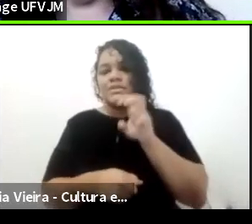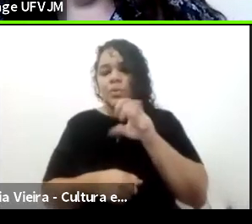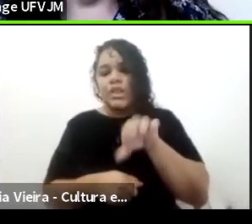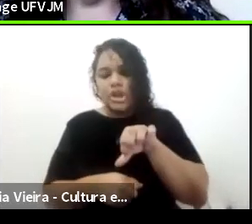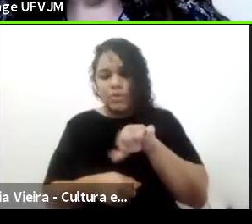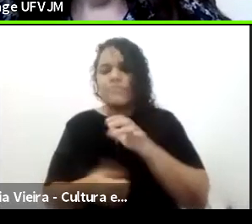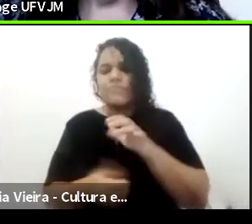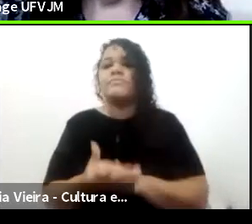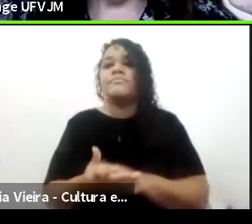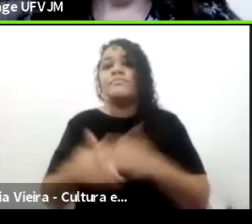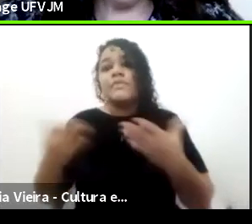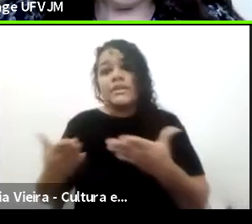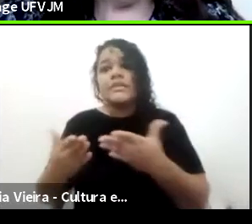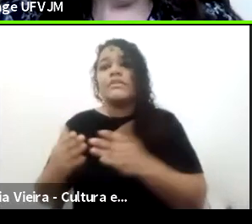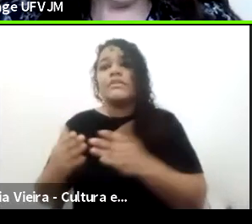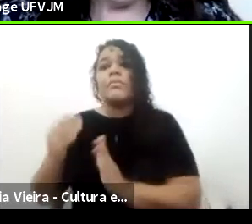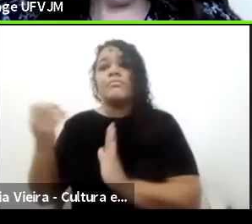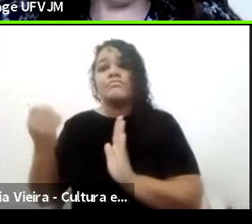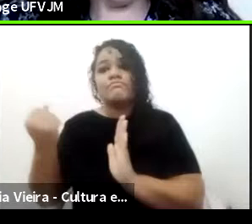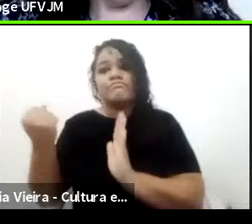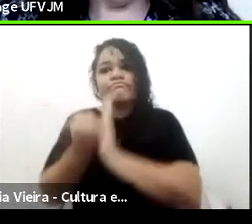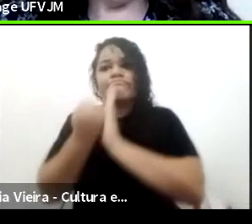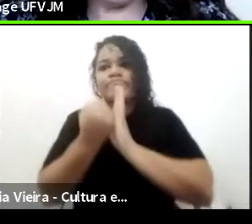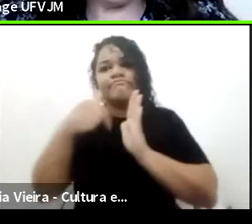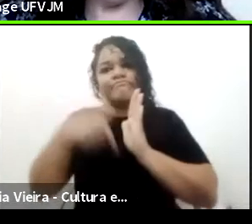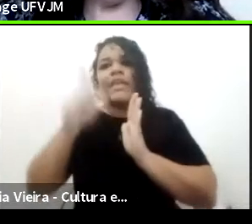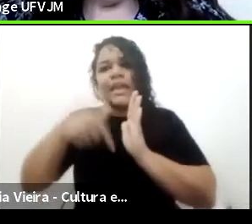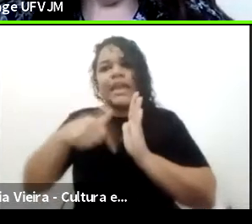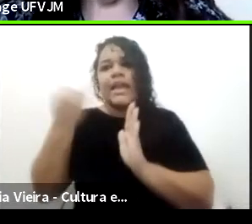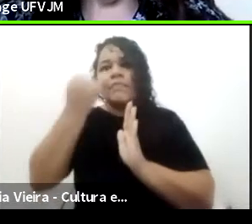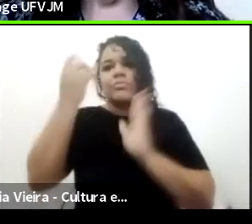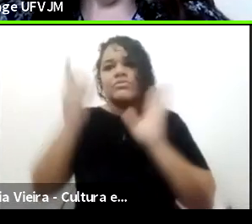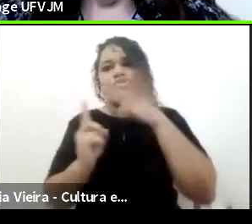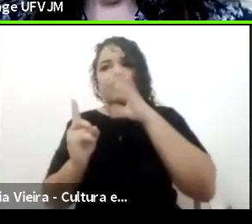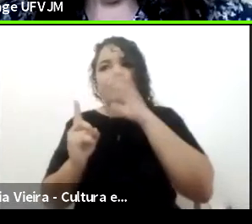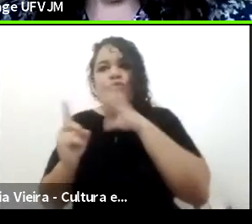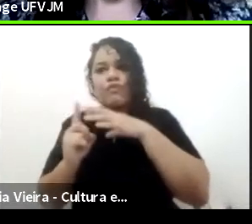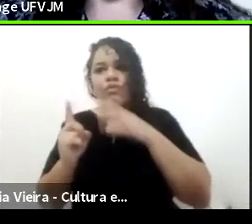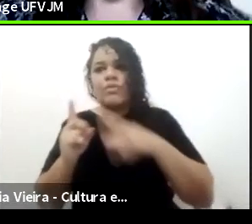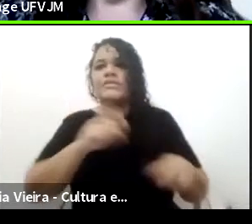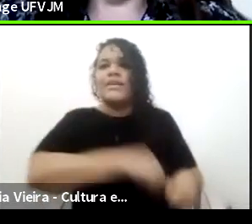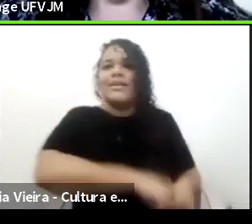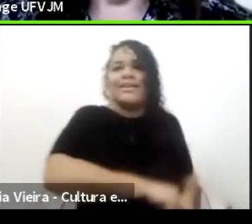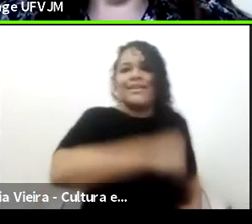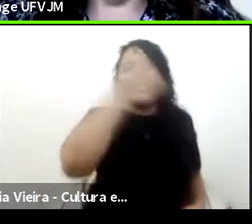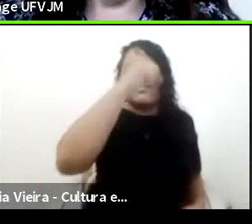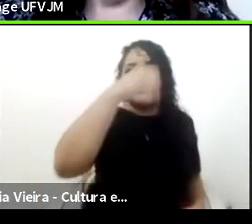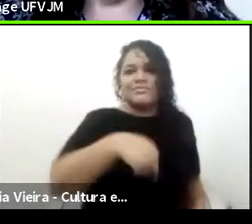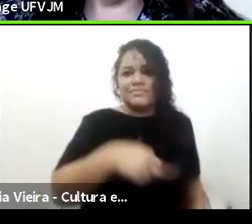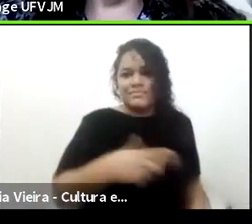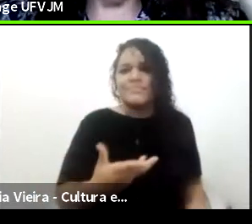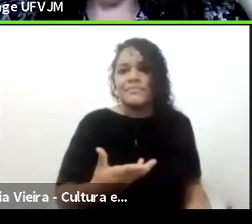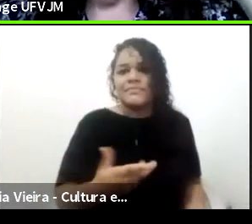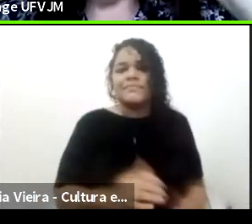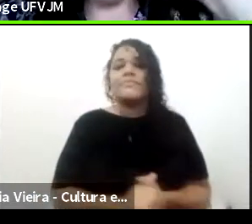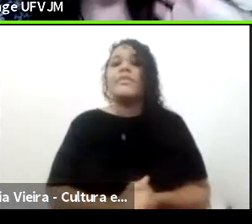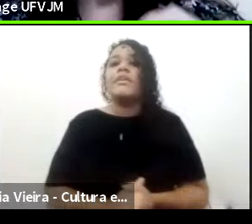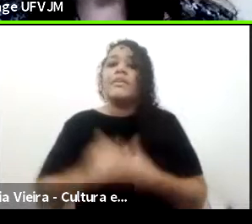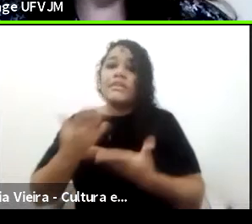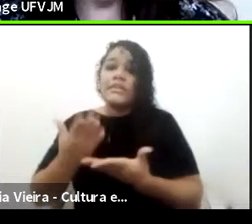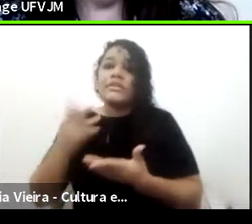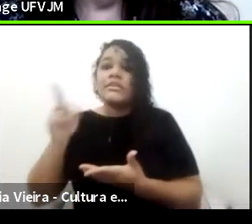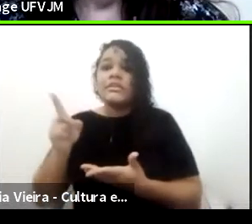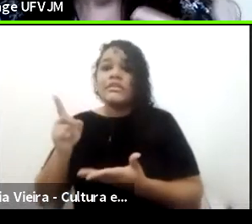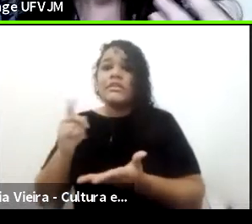independência seria essa reforma pombalina, né? E aí o momento inicial, vamos dizer assim, né? Esse